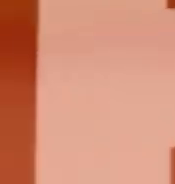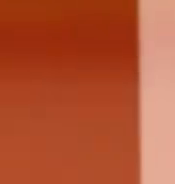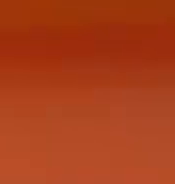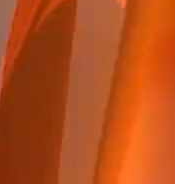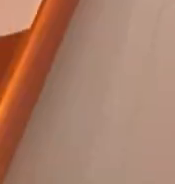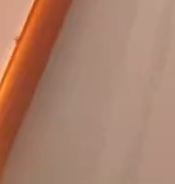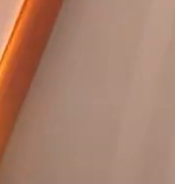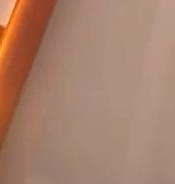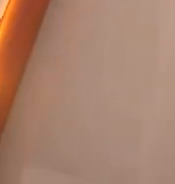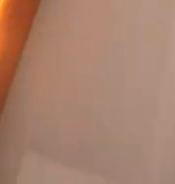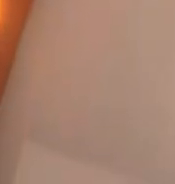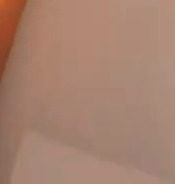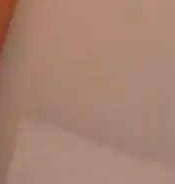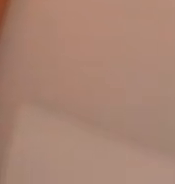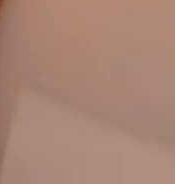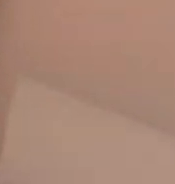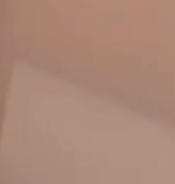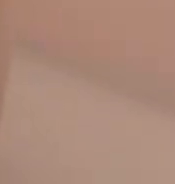Tchau, tchau!